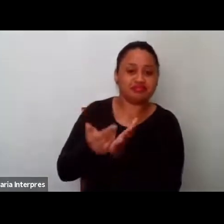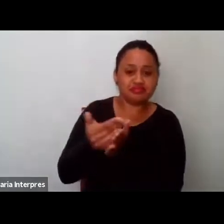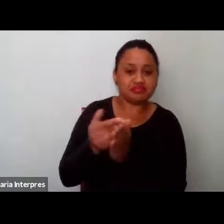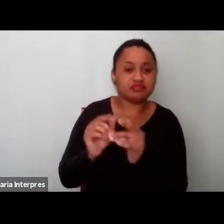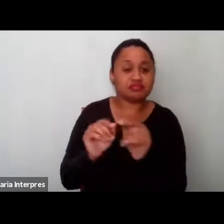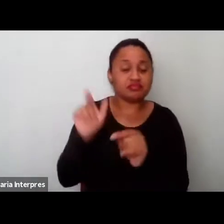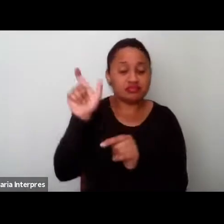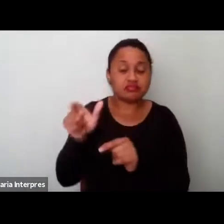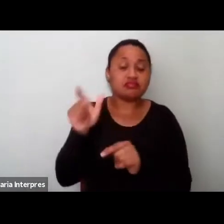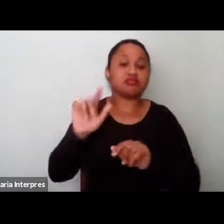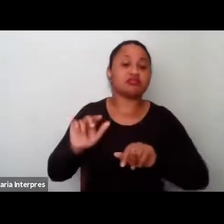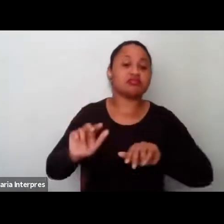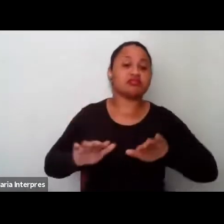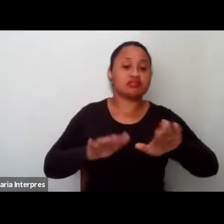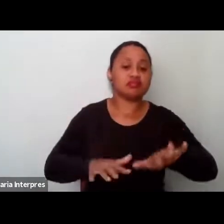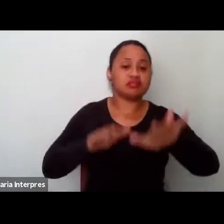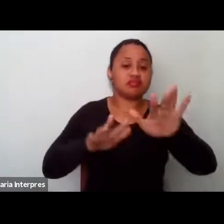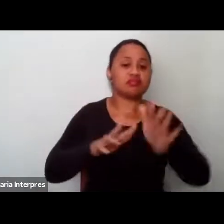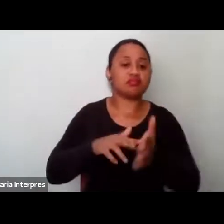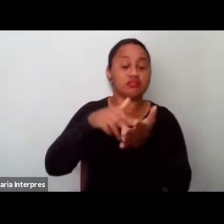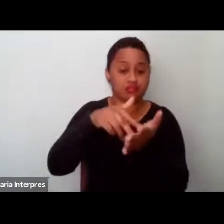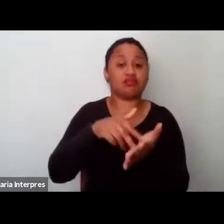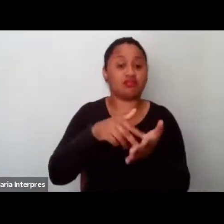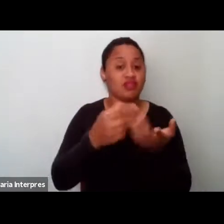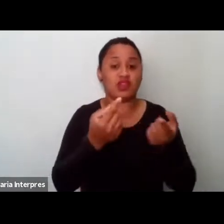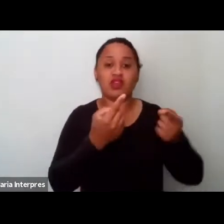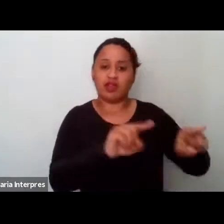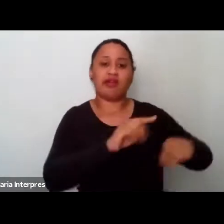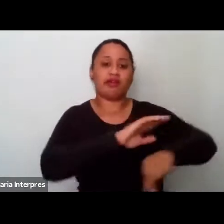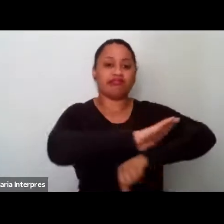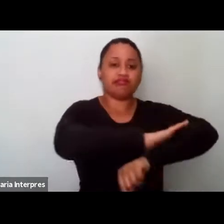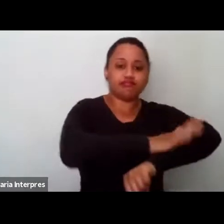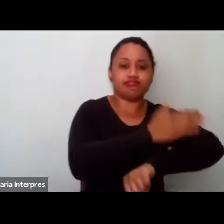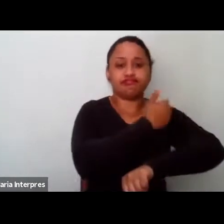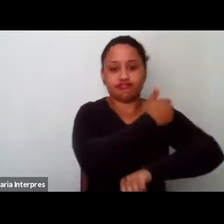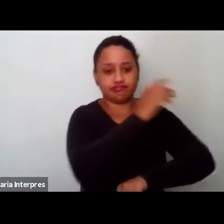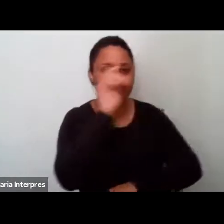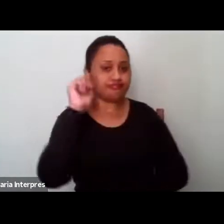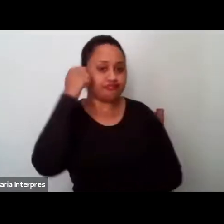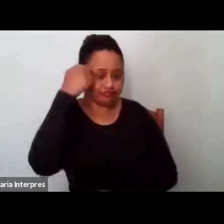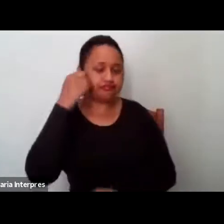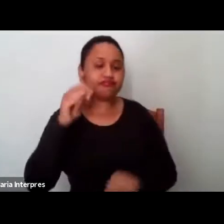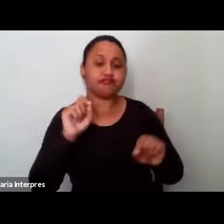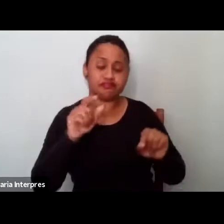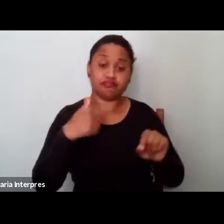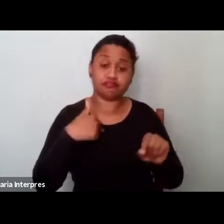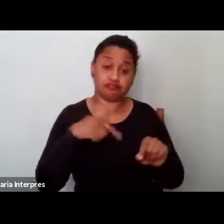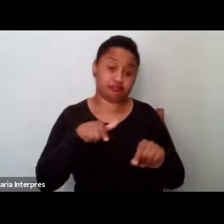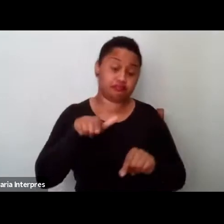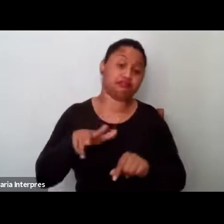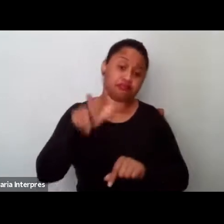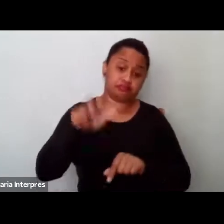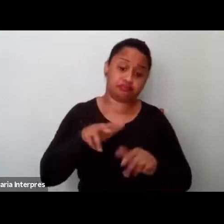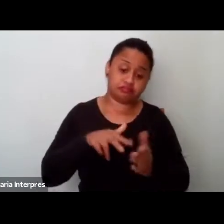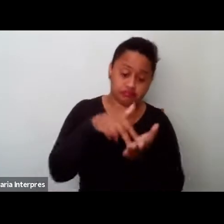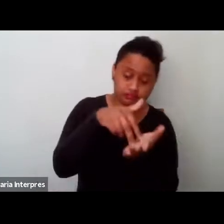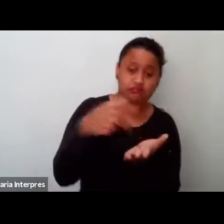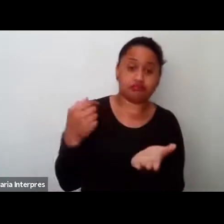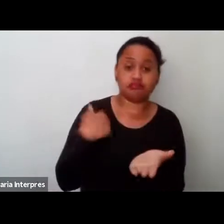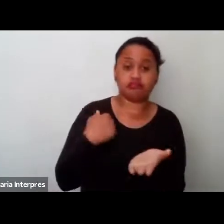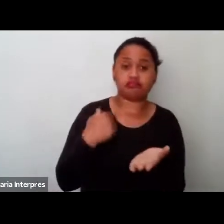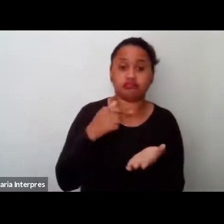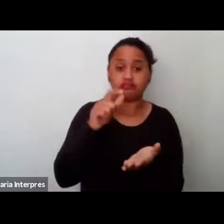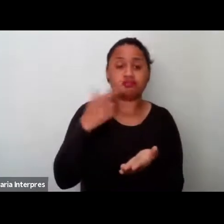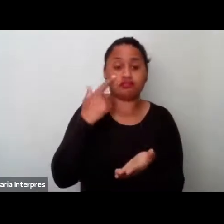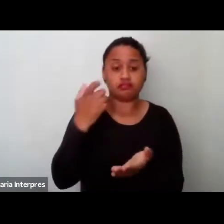é uma ativista, né, antirracista muito, muito, né, assim, interessante, traz, é também